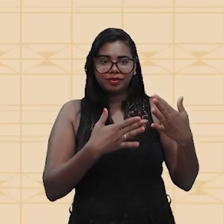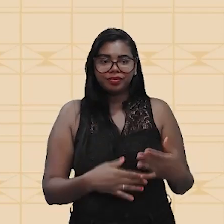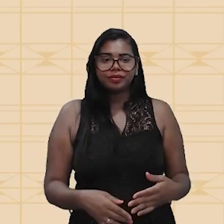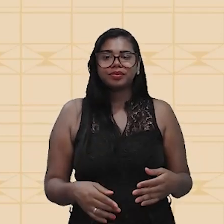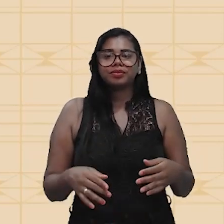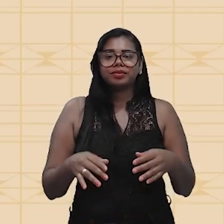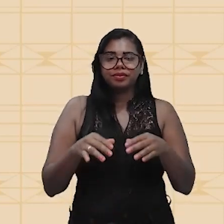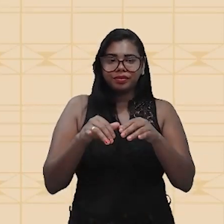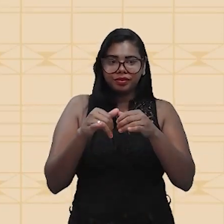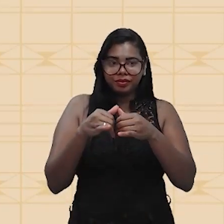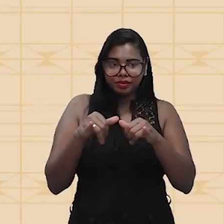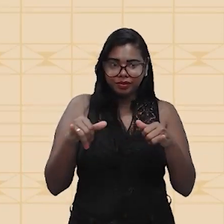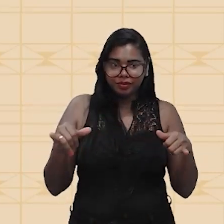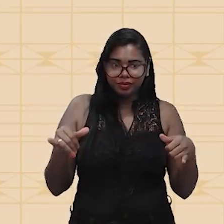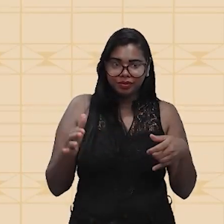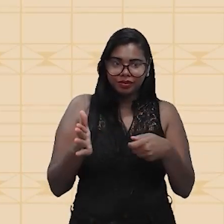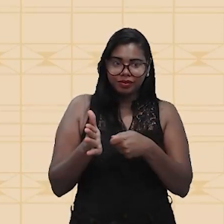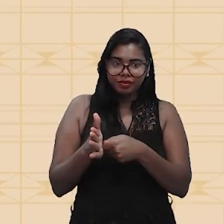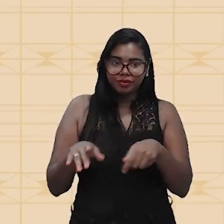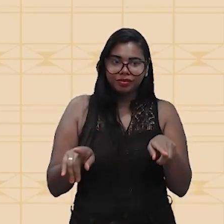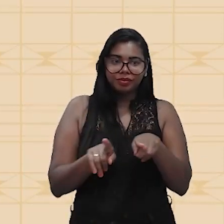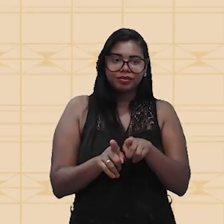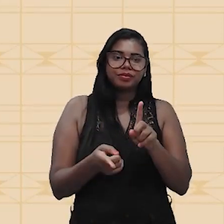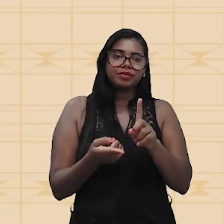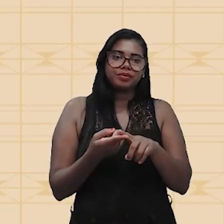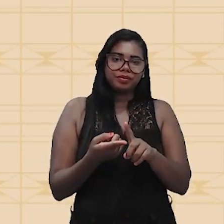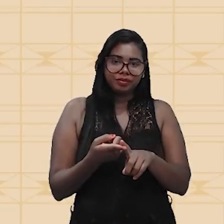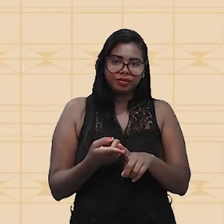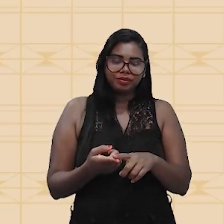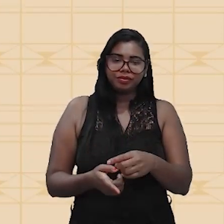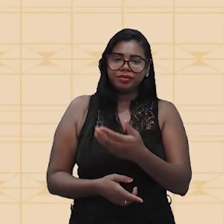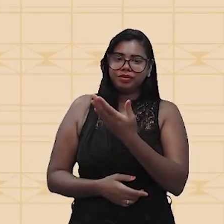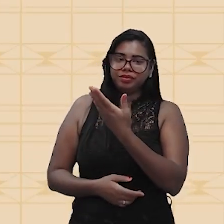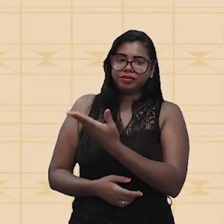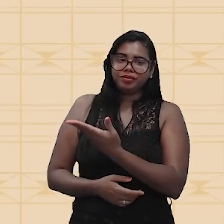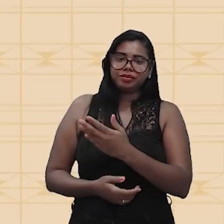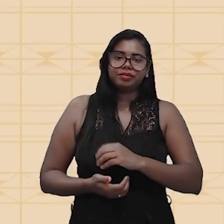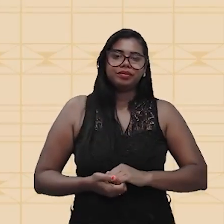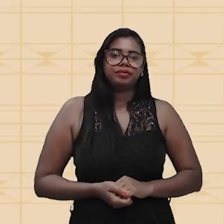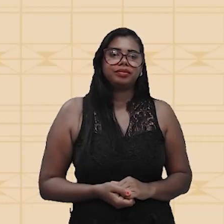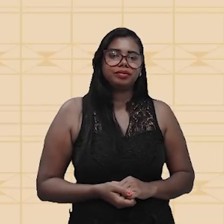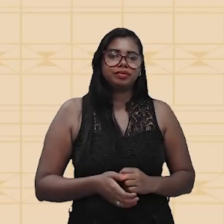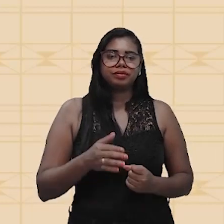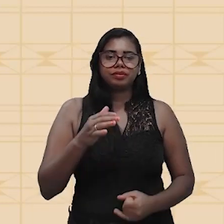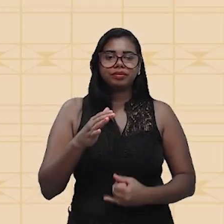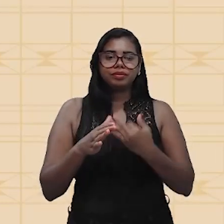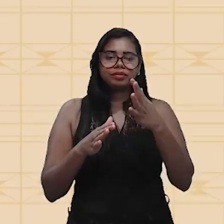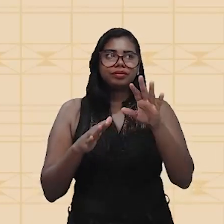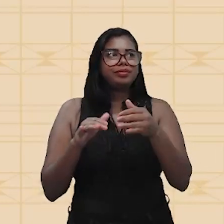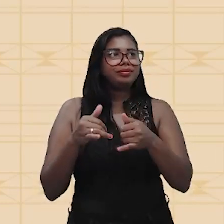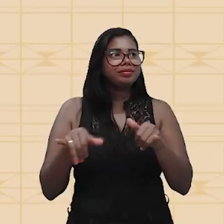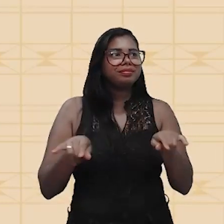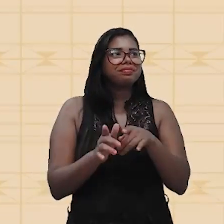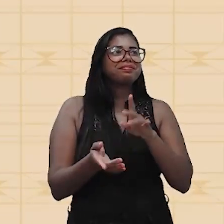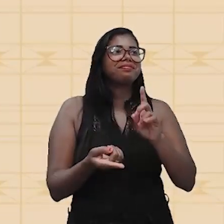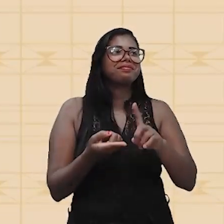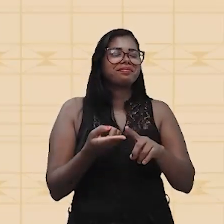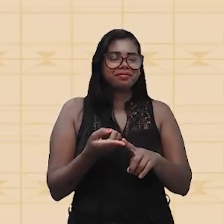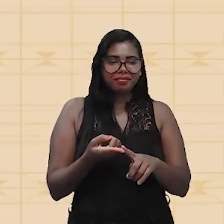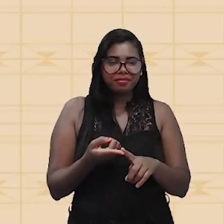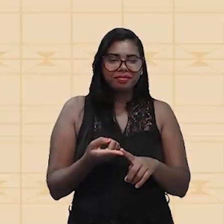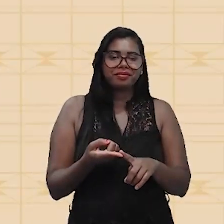seja, quando a gente liga esse interruptor, nós vamos ter o fluxo ordenado, que é o que a gente chama de corrente